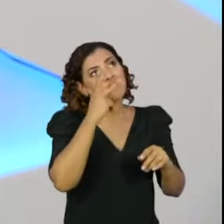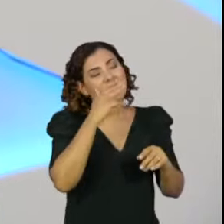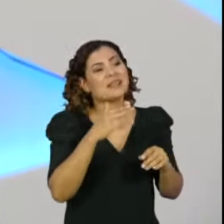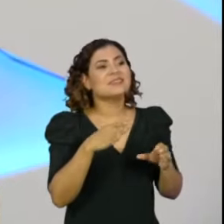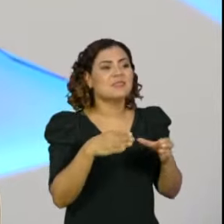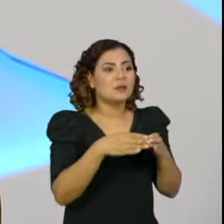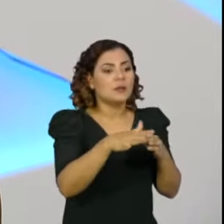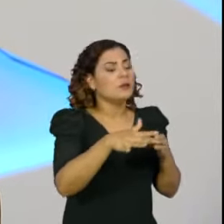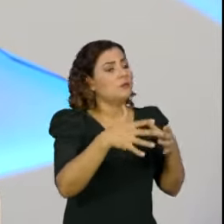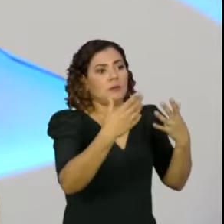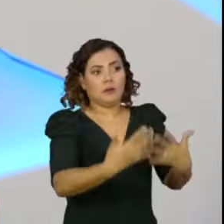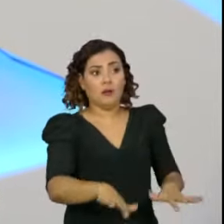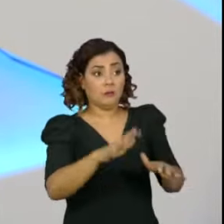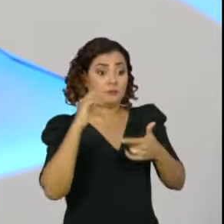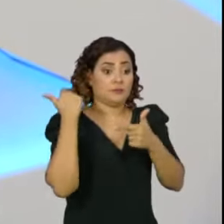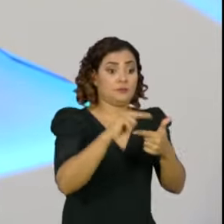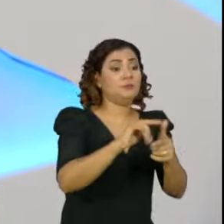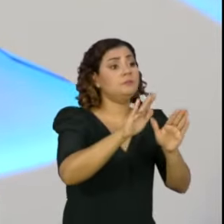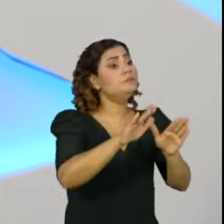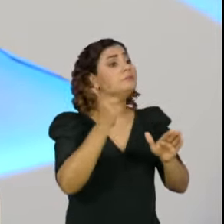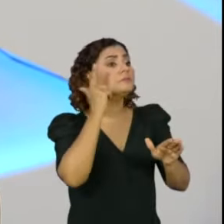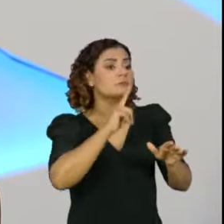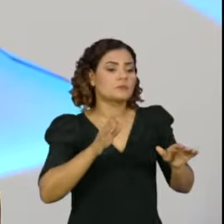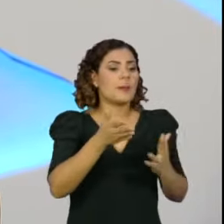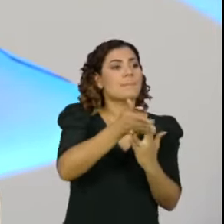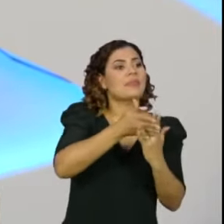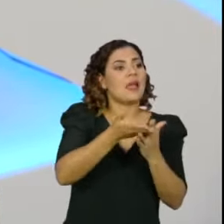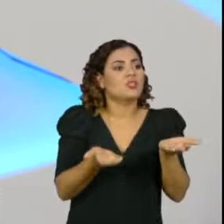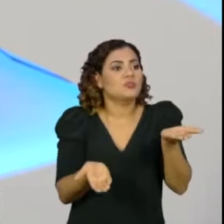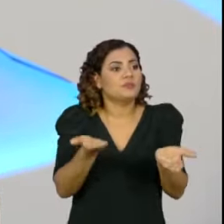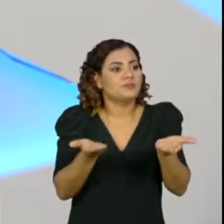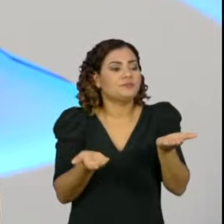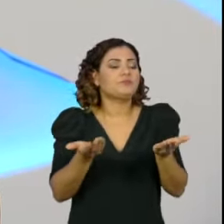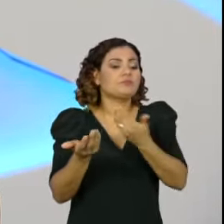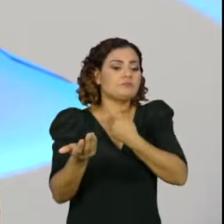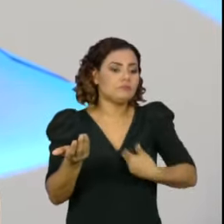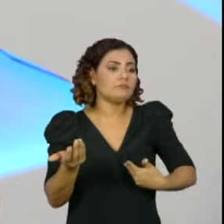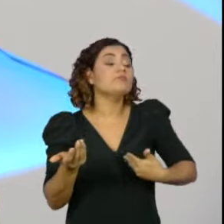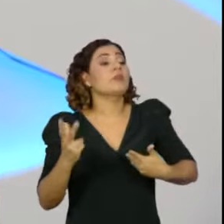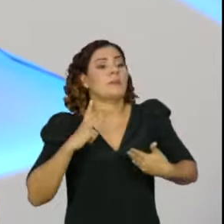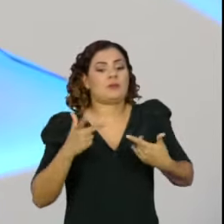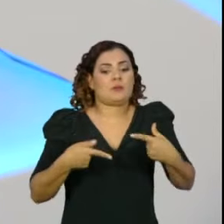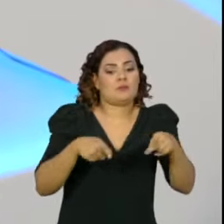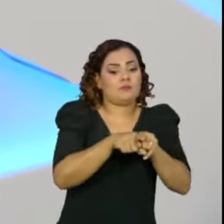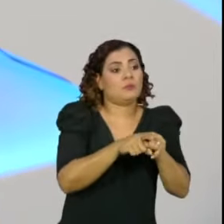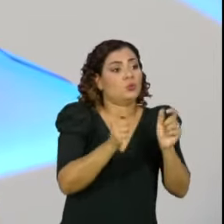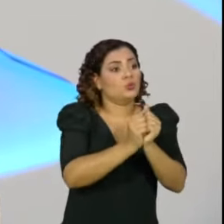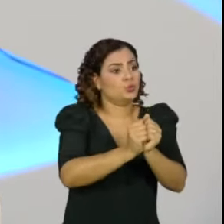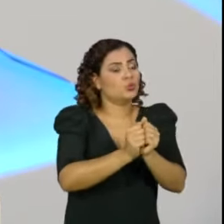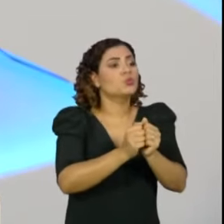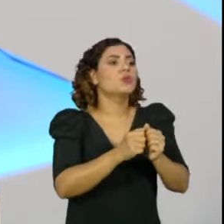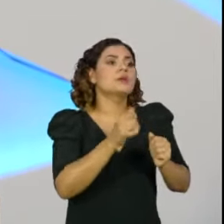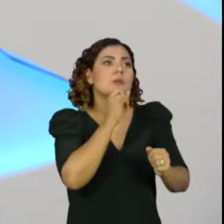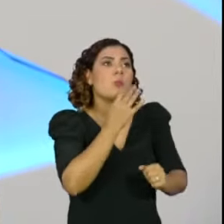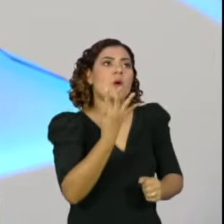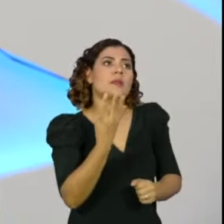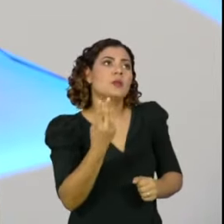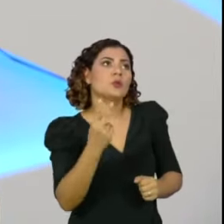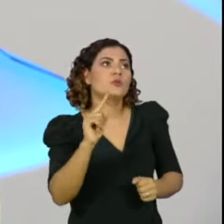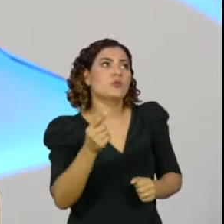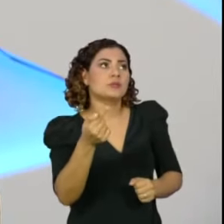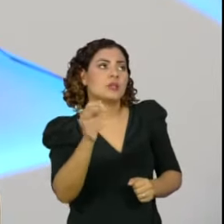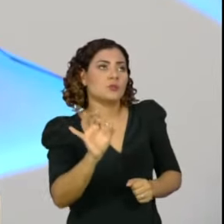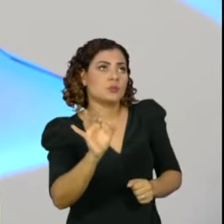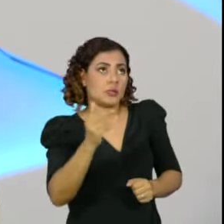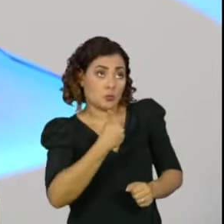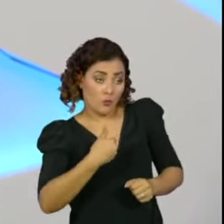Parlamento em fazer, mas um processo de capitalização, que permita que essas participações acionárias da União, 42,57%